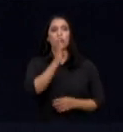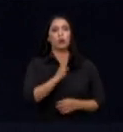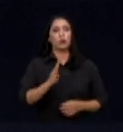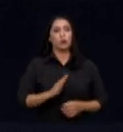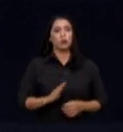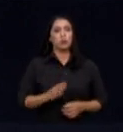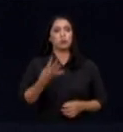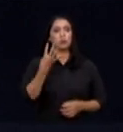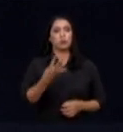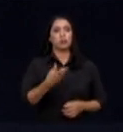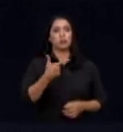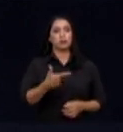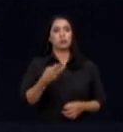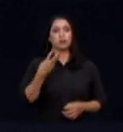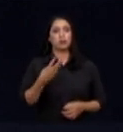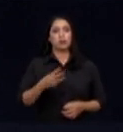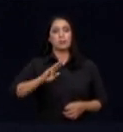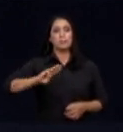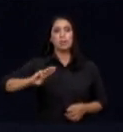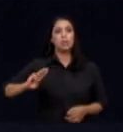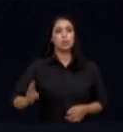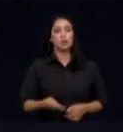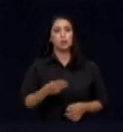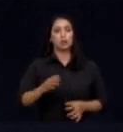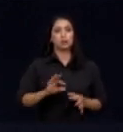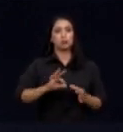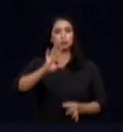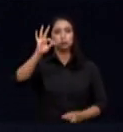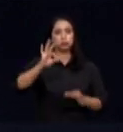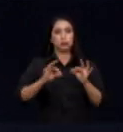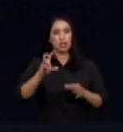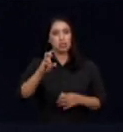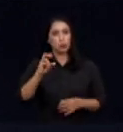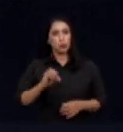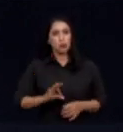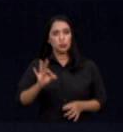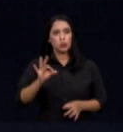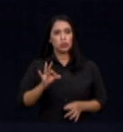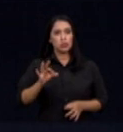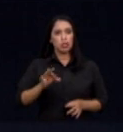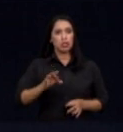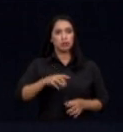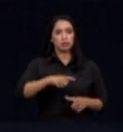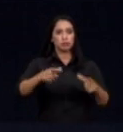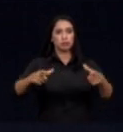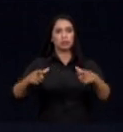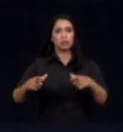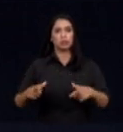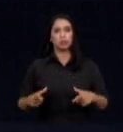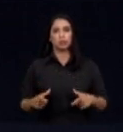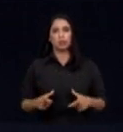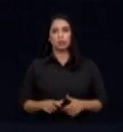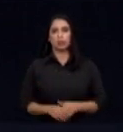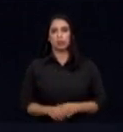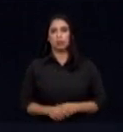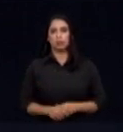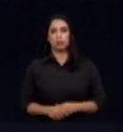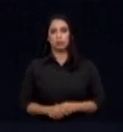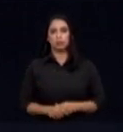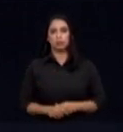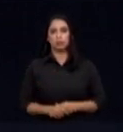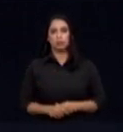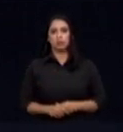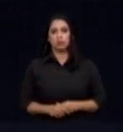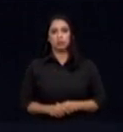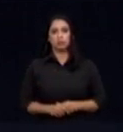explorar 423 milhões de hectares, quase 50% do seu território. E isso se reflete na própria emissão dos gases de efeito estufa, Excelência.